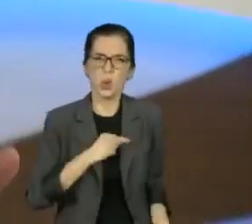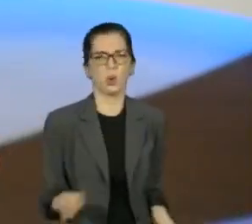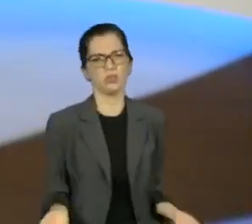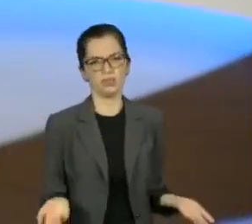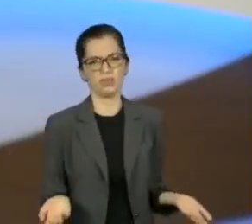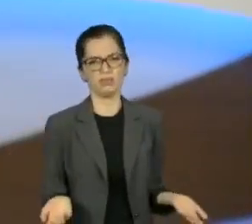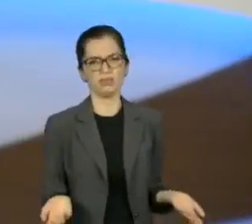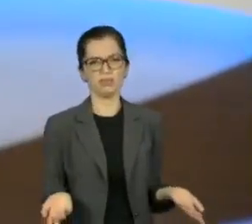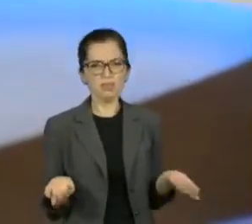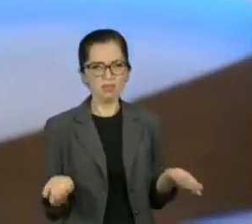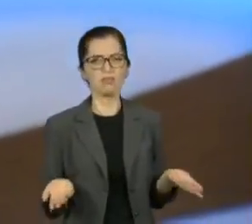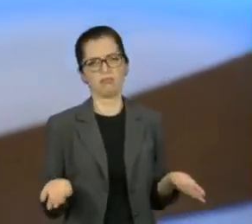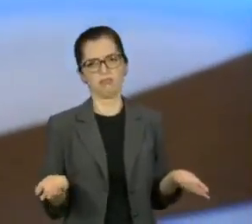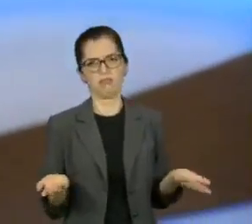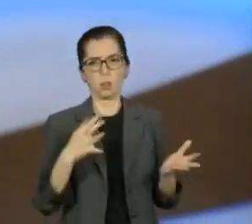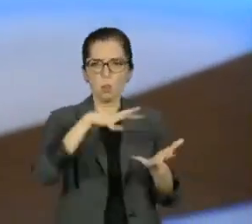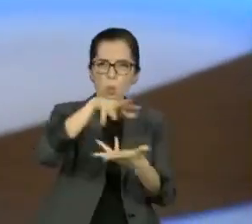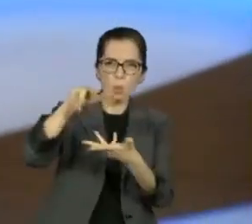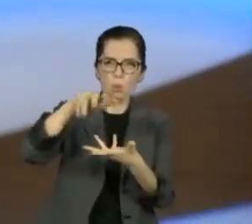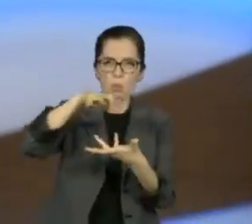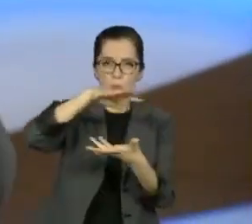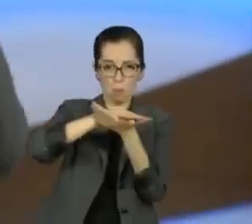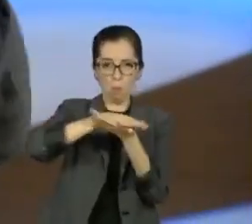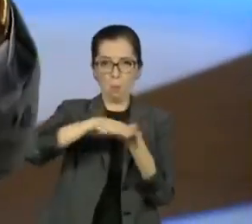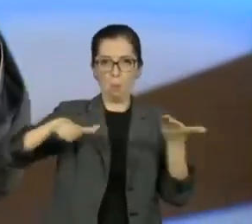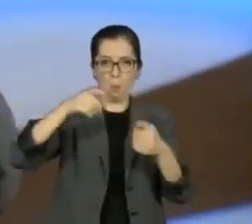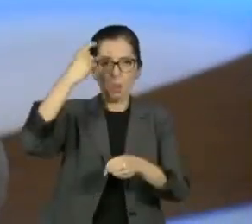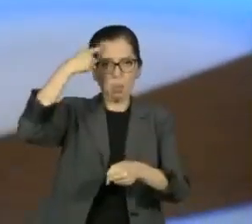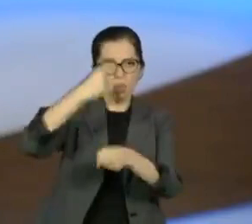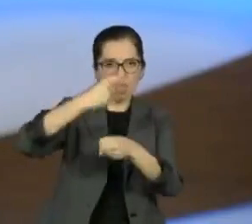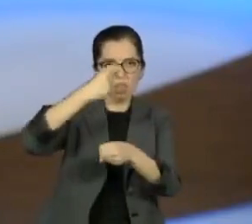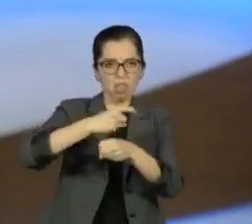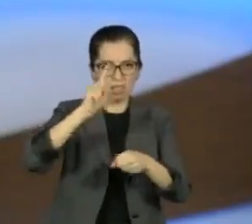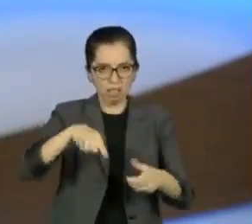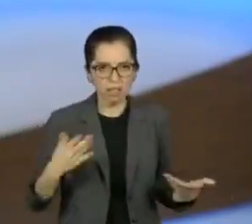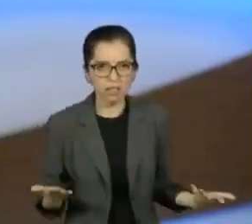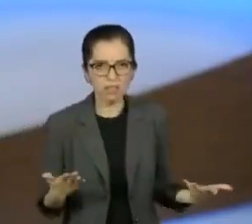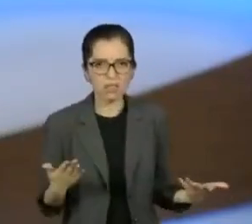boçalizado. Ah, porque você é desbocado, você fala palavrão?